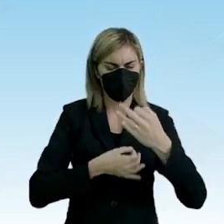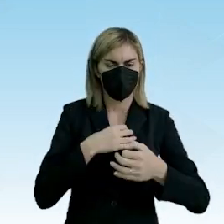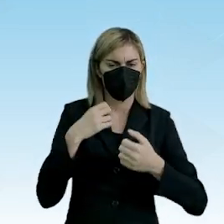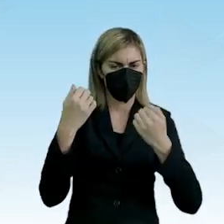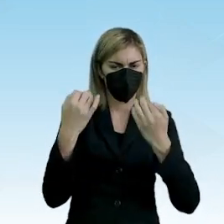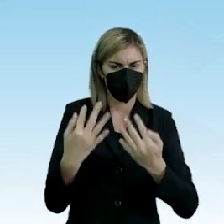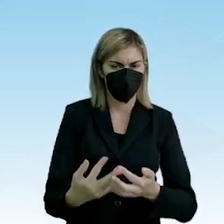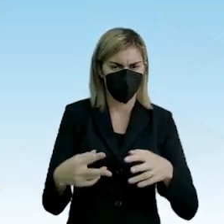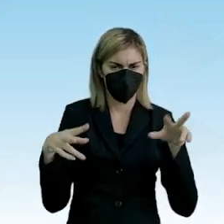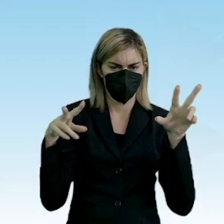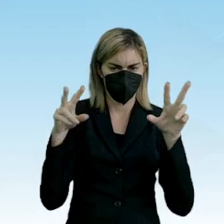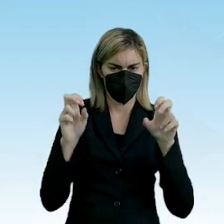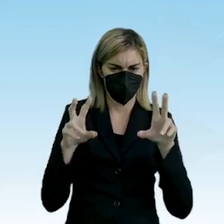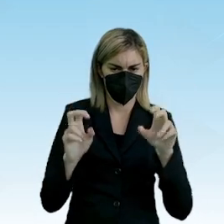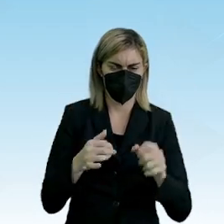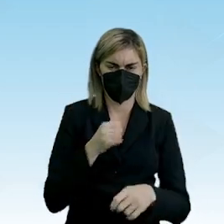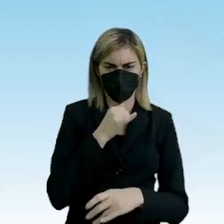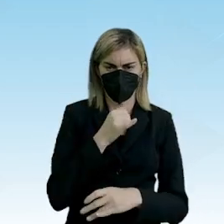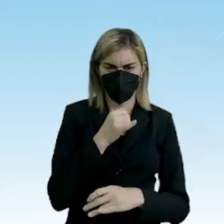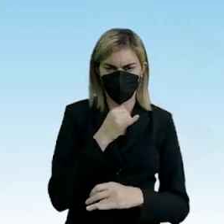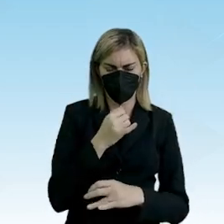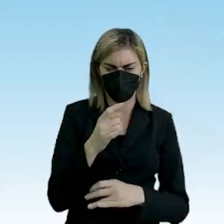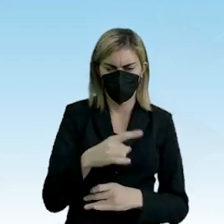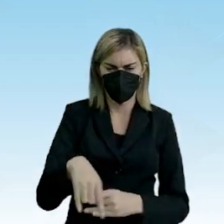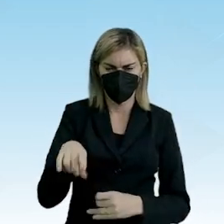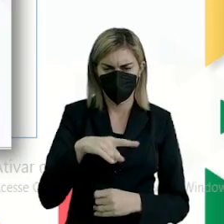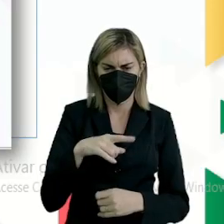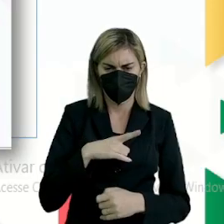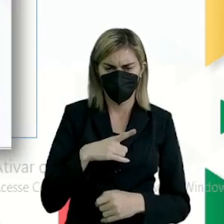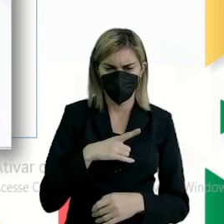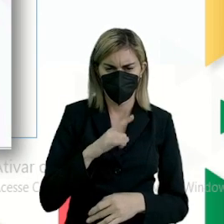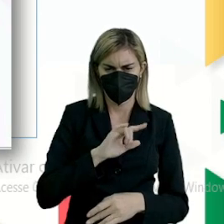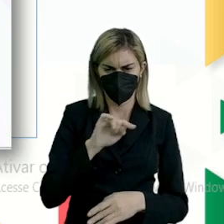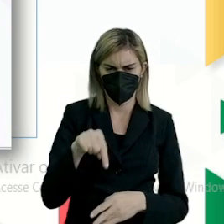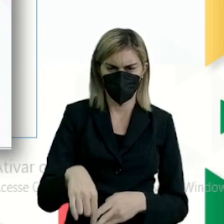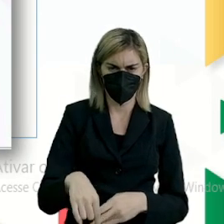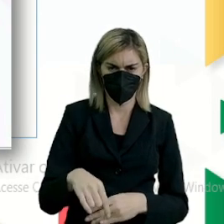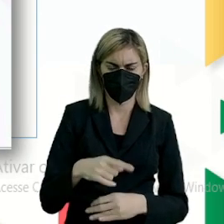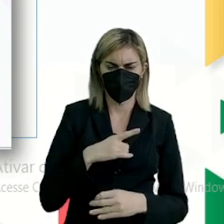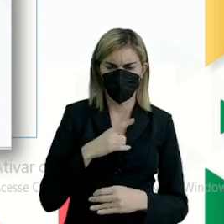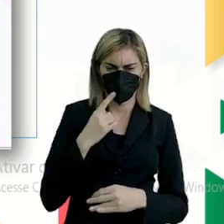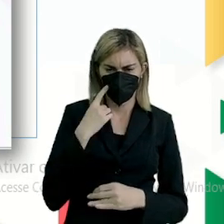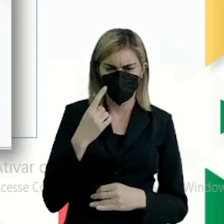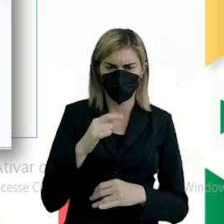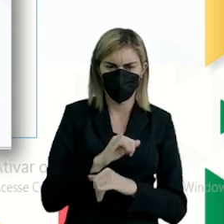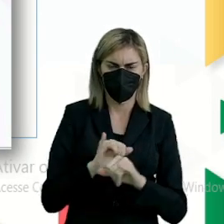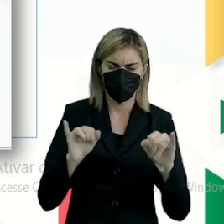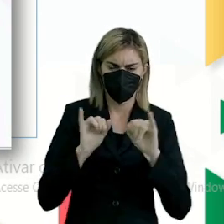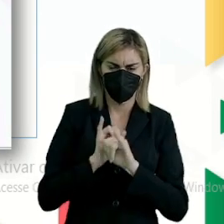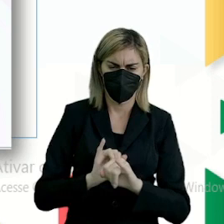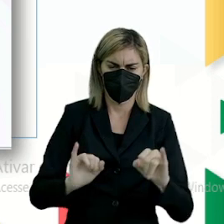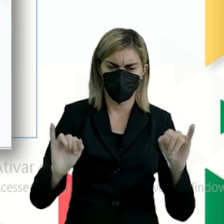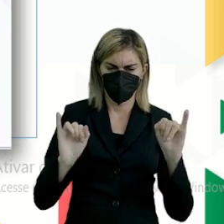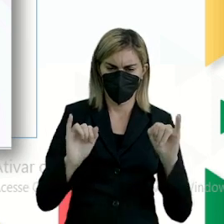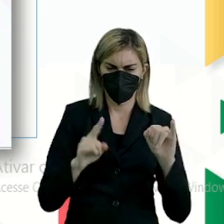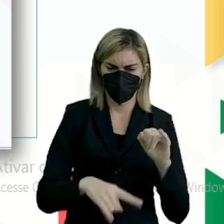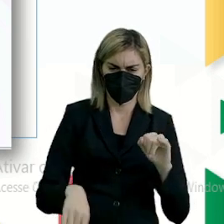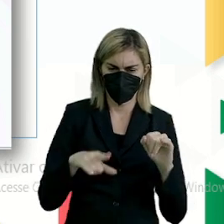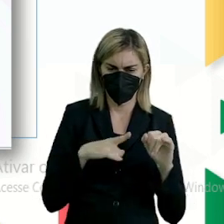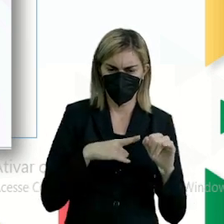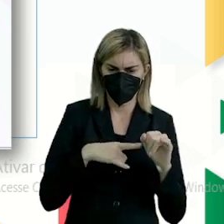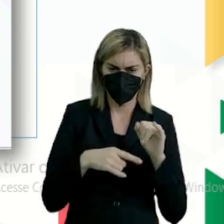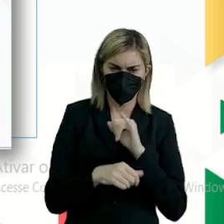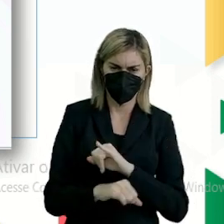determinado assunto. Por exemplo, nós temos aqui na tela, veja só, olha uma notícia. Aqui nós temos uma